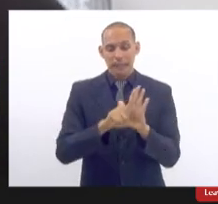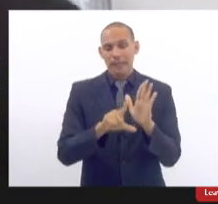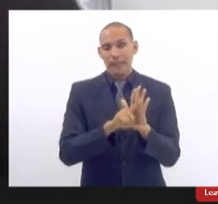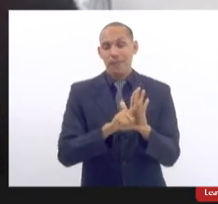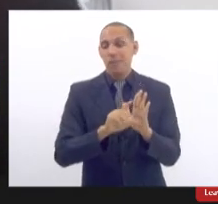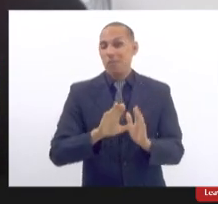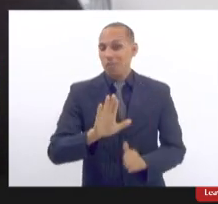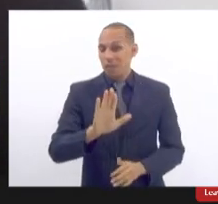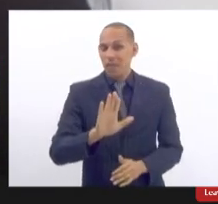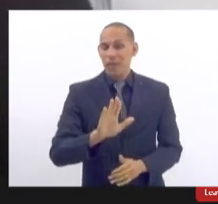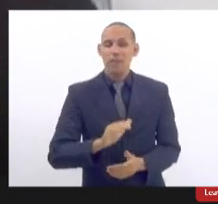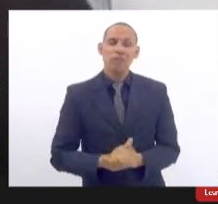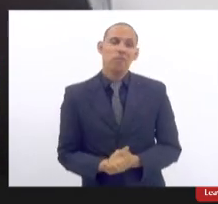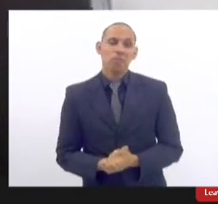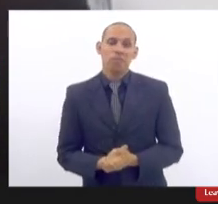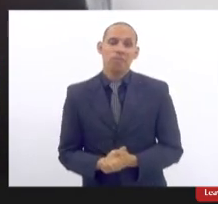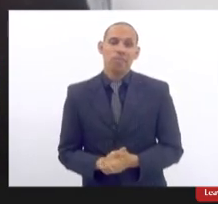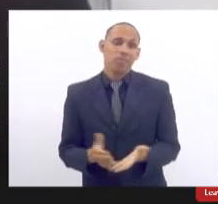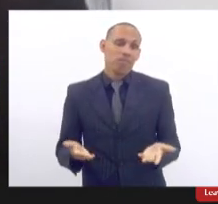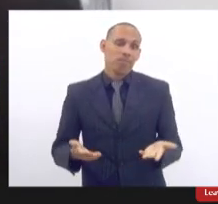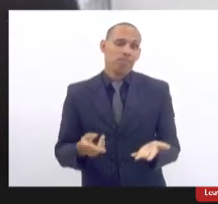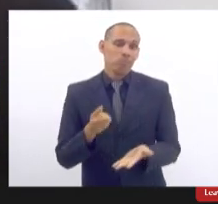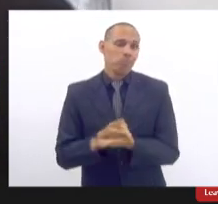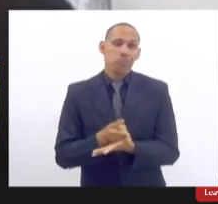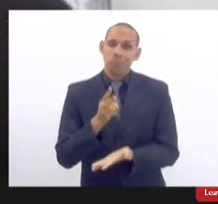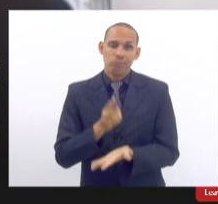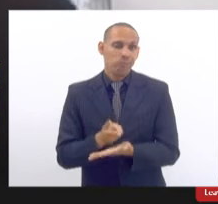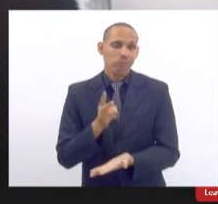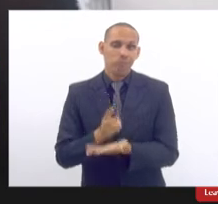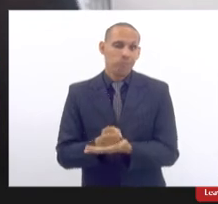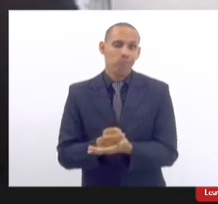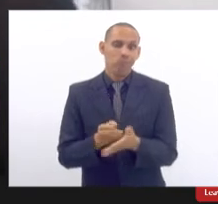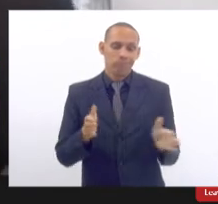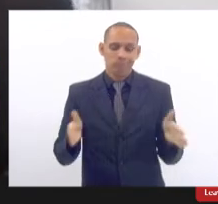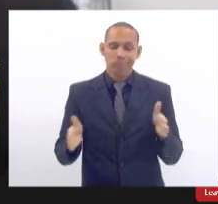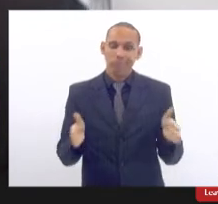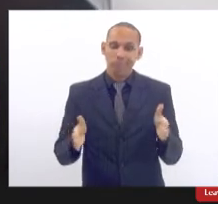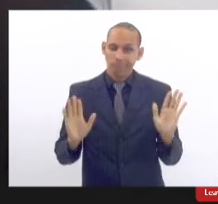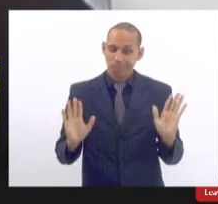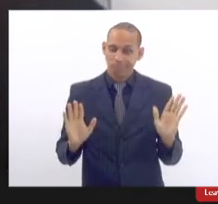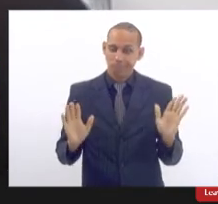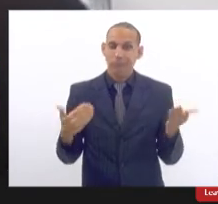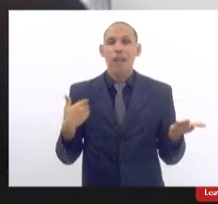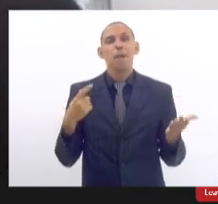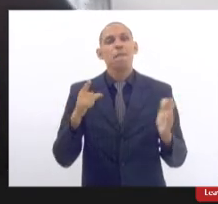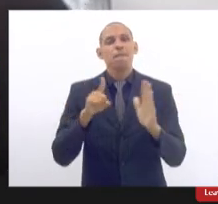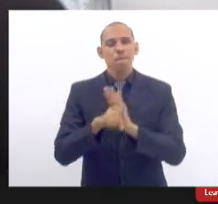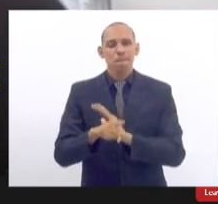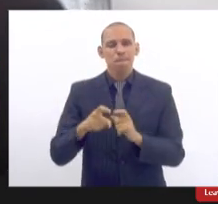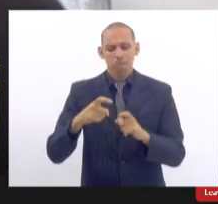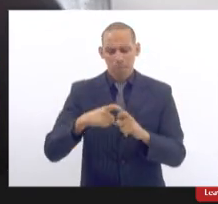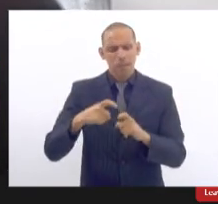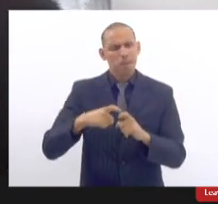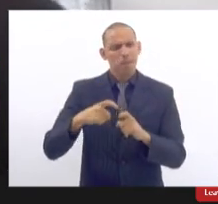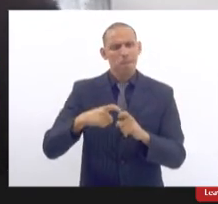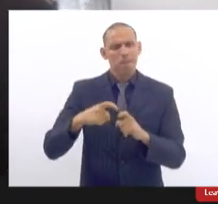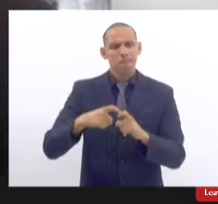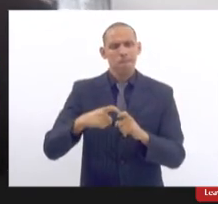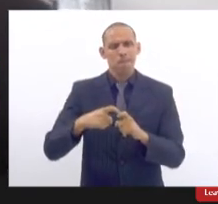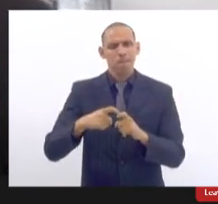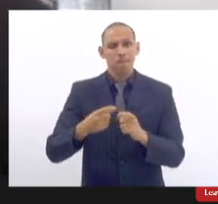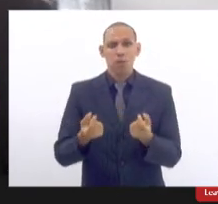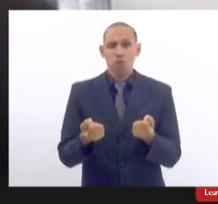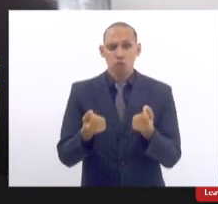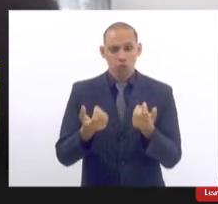mas acontece que ele fica em vigor por algum tempo então eu pergunto o médico recebe para